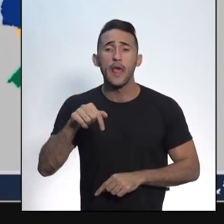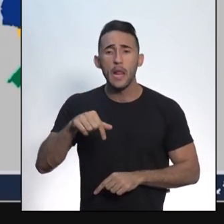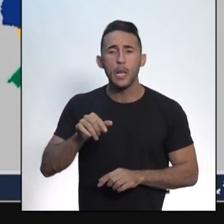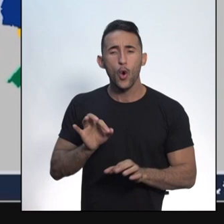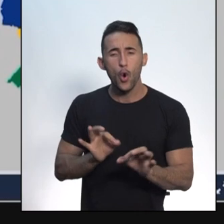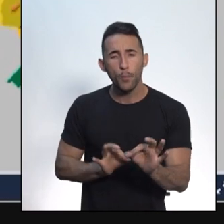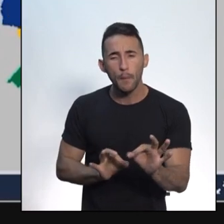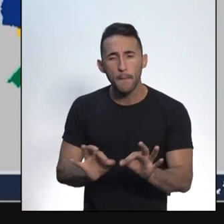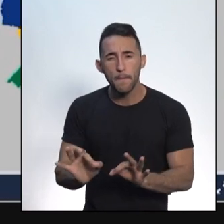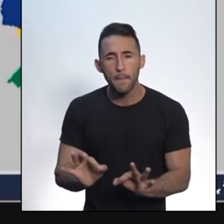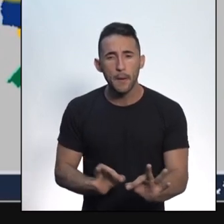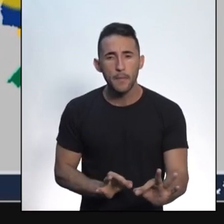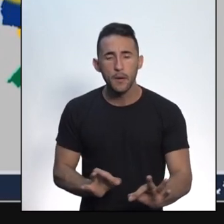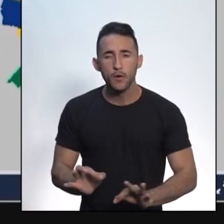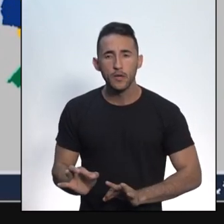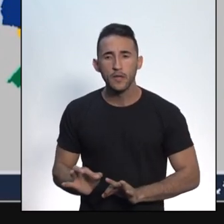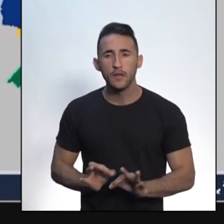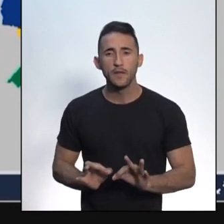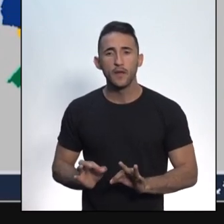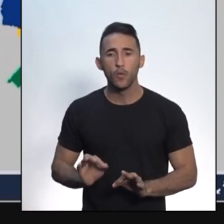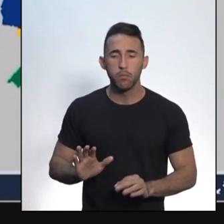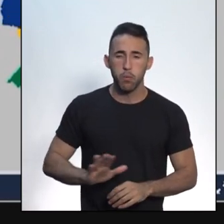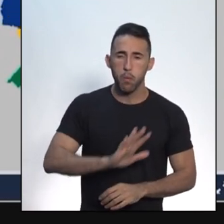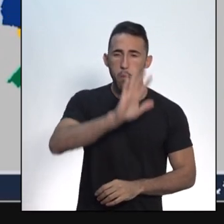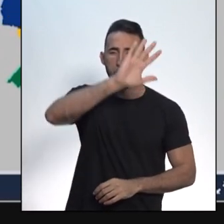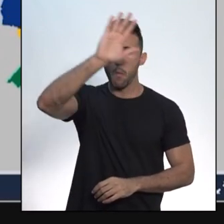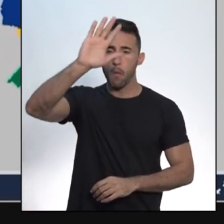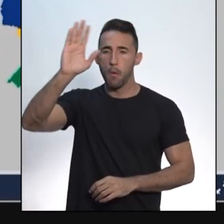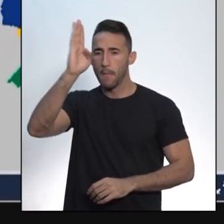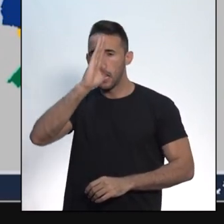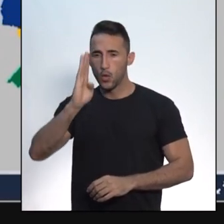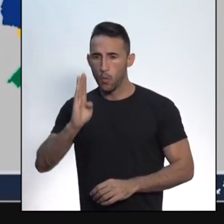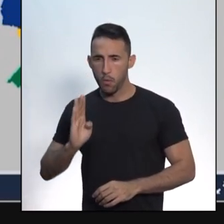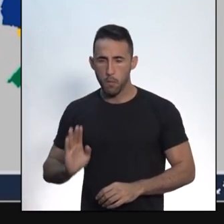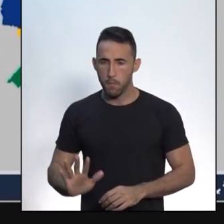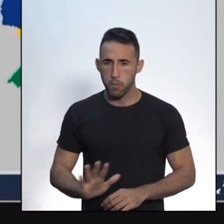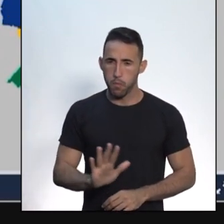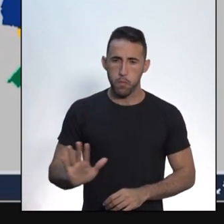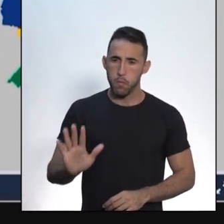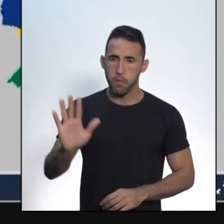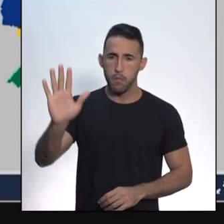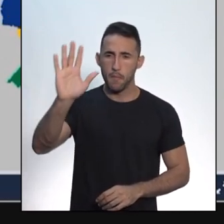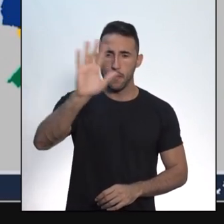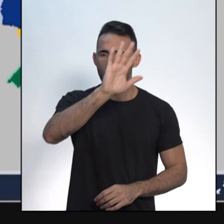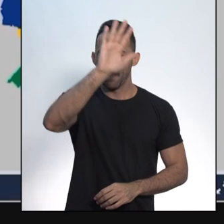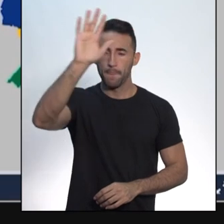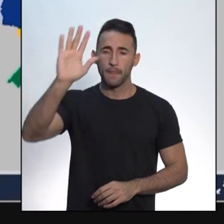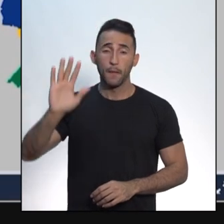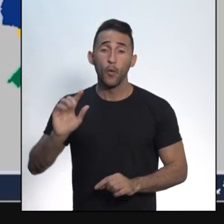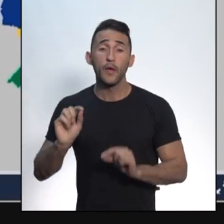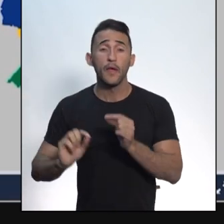esse grande estado federal chamado Brasil, é a Constituição. É a Constituição Federal.